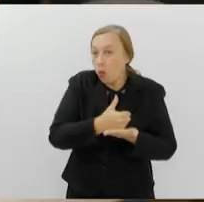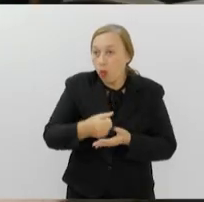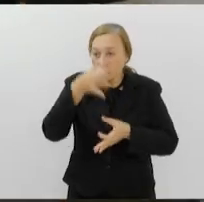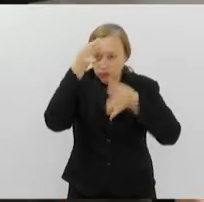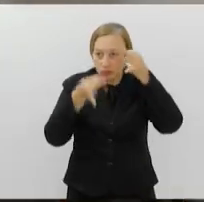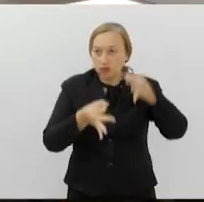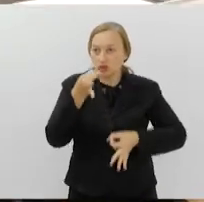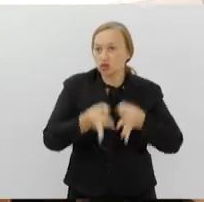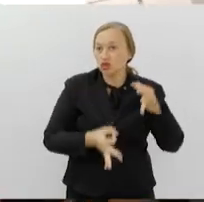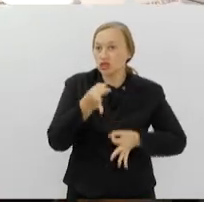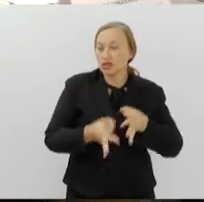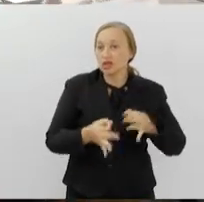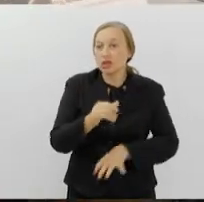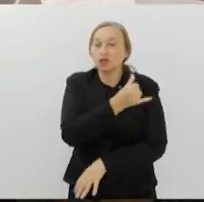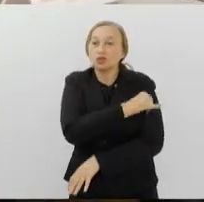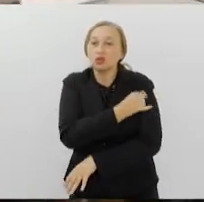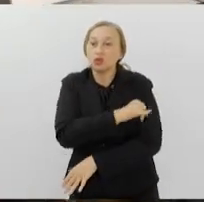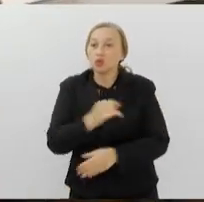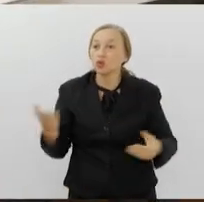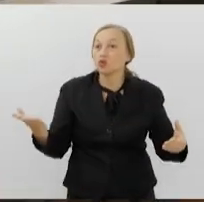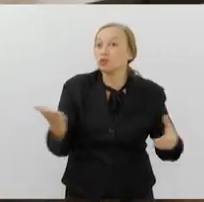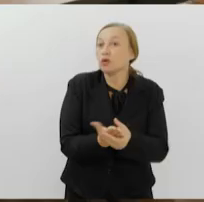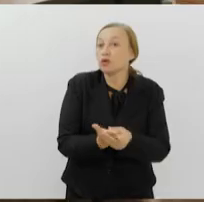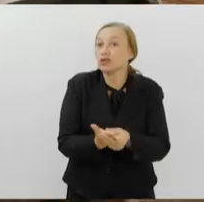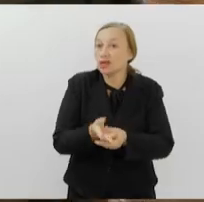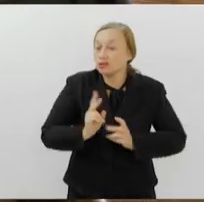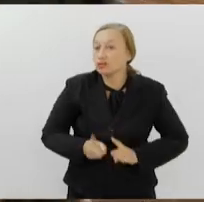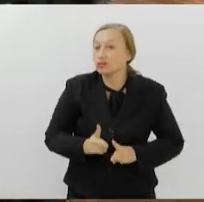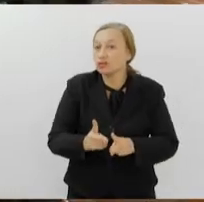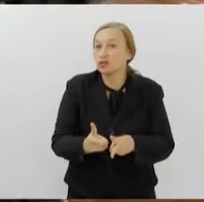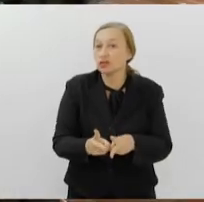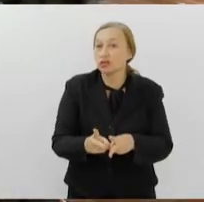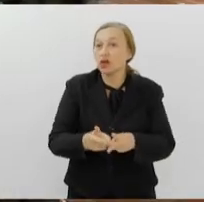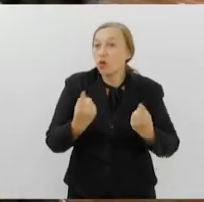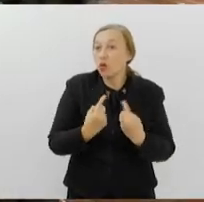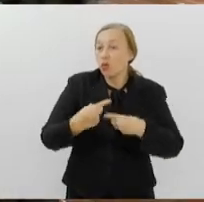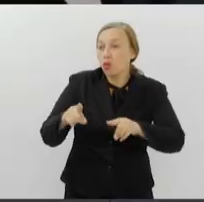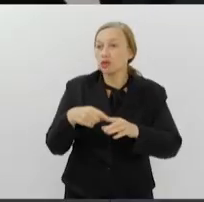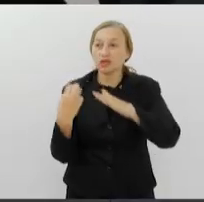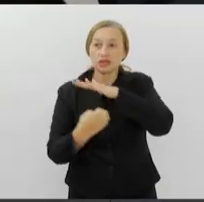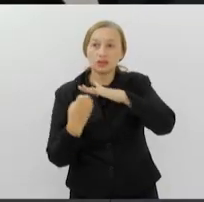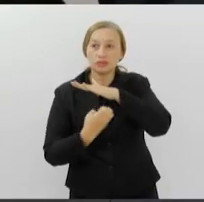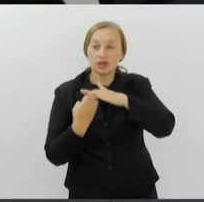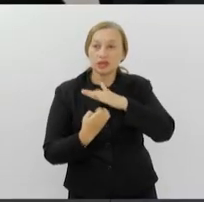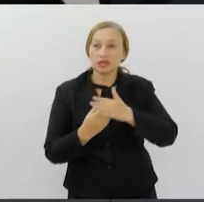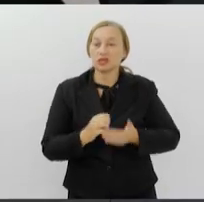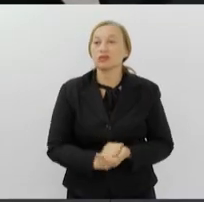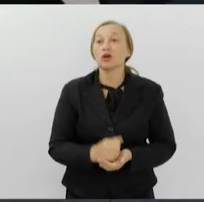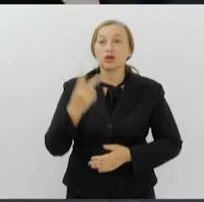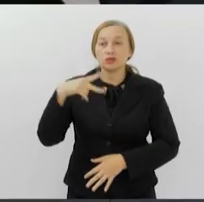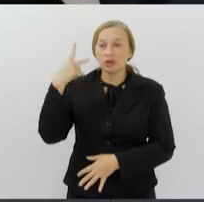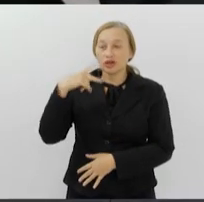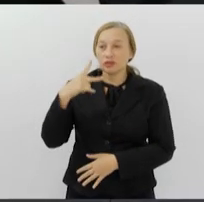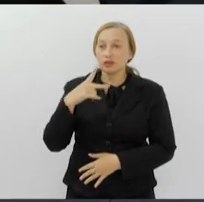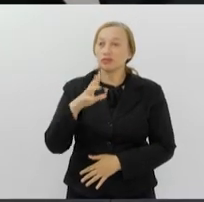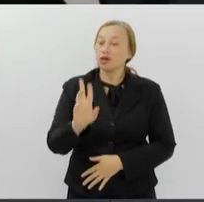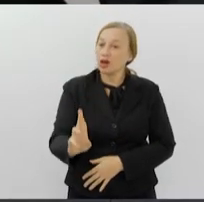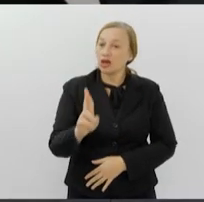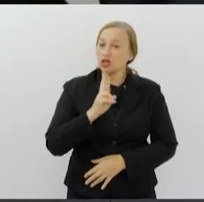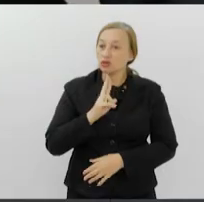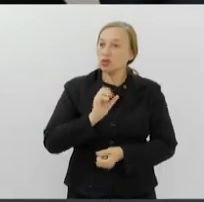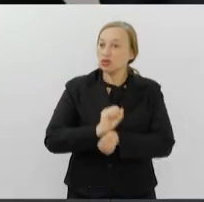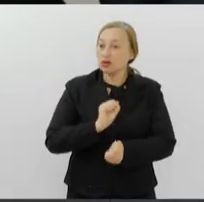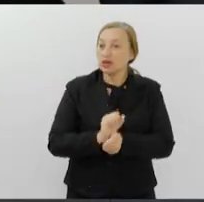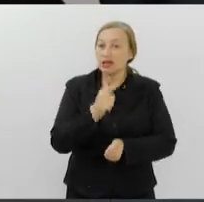Justiça do Rio sobre os processos em andamento movidos contra as operadoras. Os parlamentares esperam resposta no